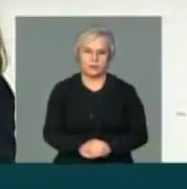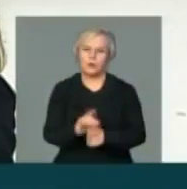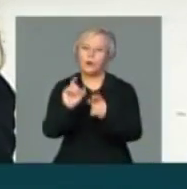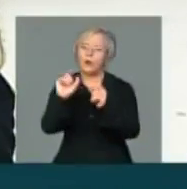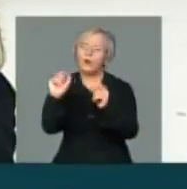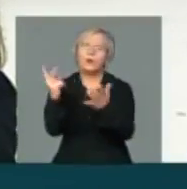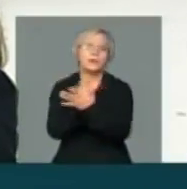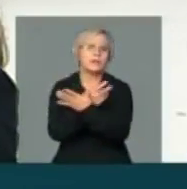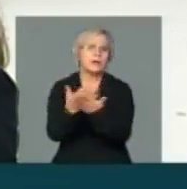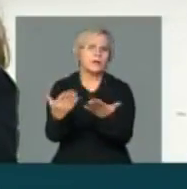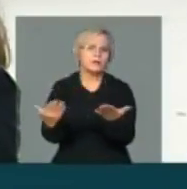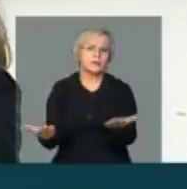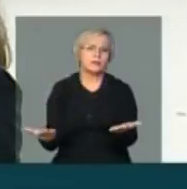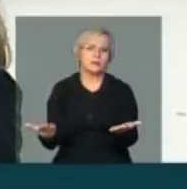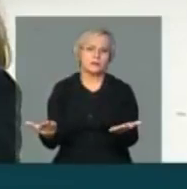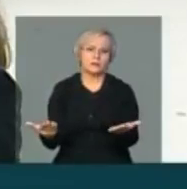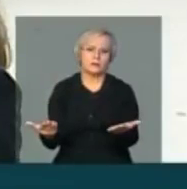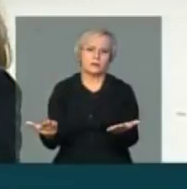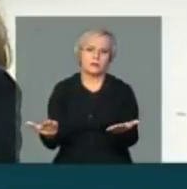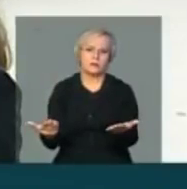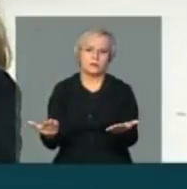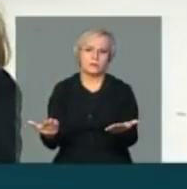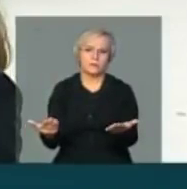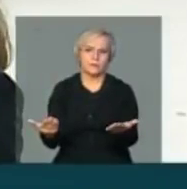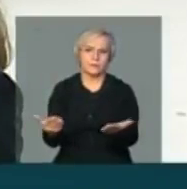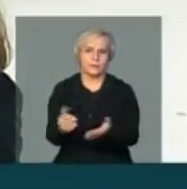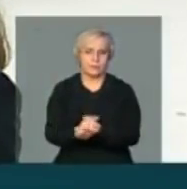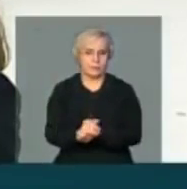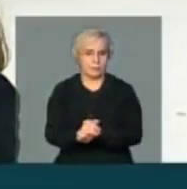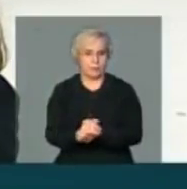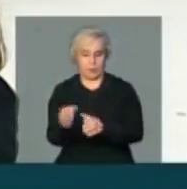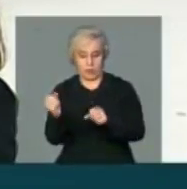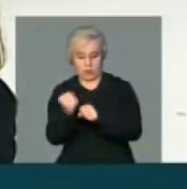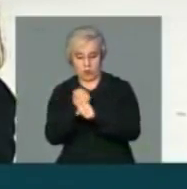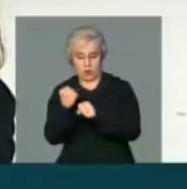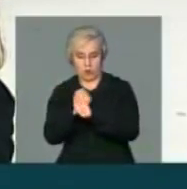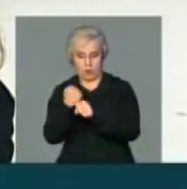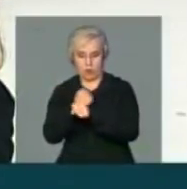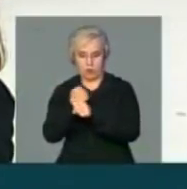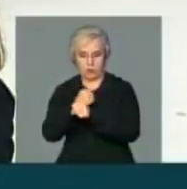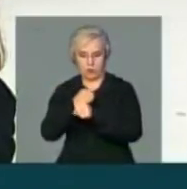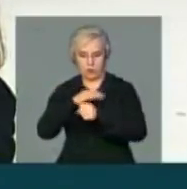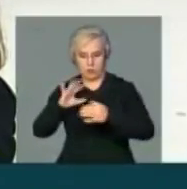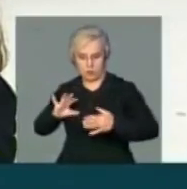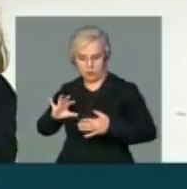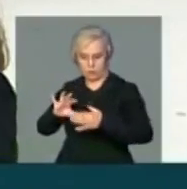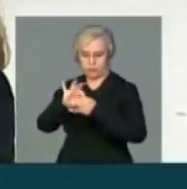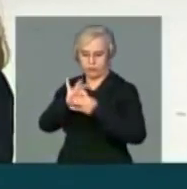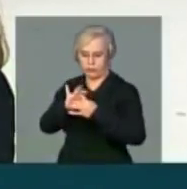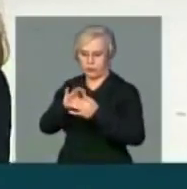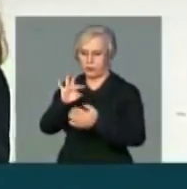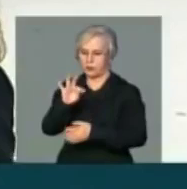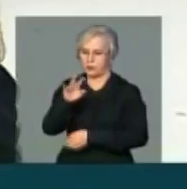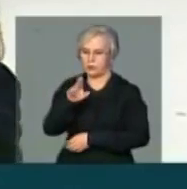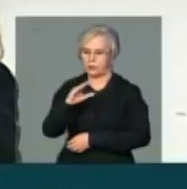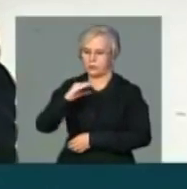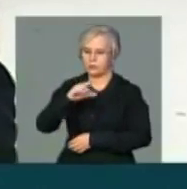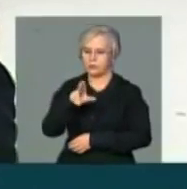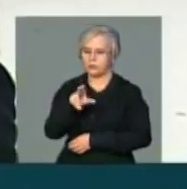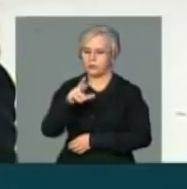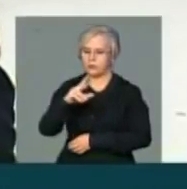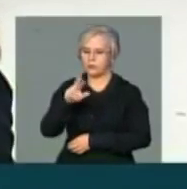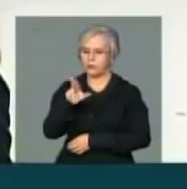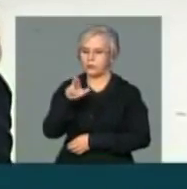acontecendo é que a obra que nos liga com Tucuruí, que interligaria a